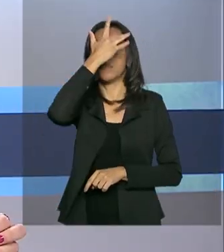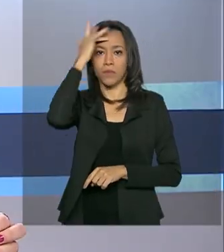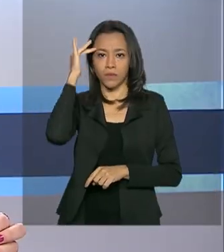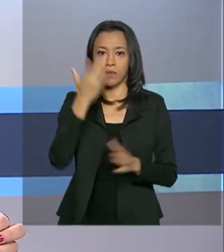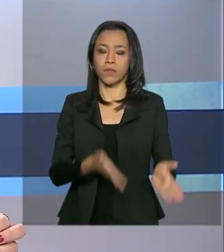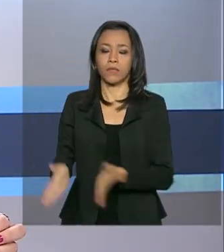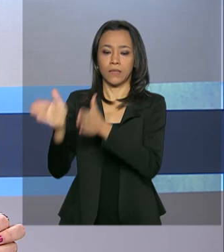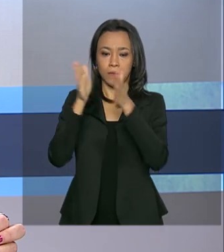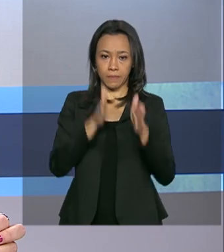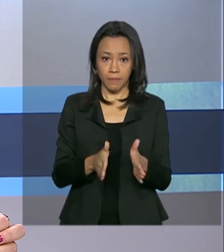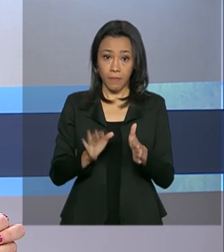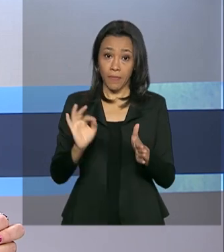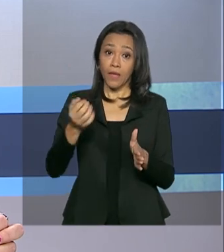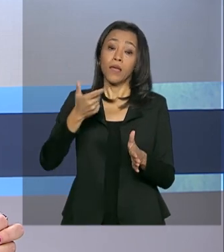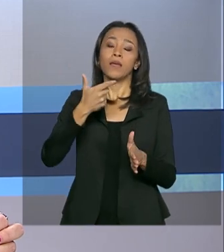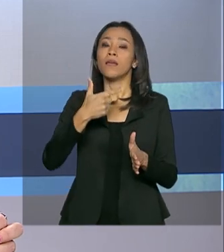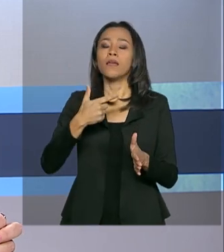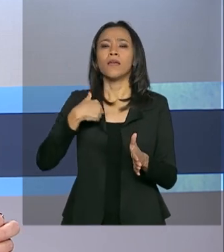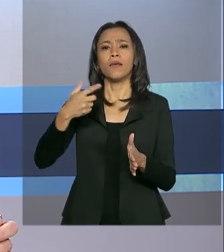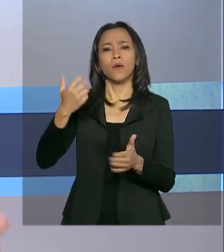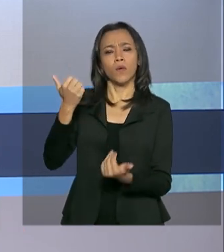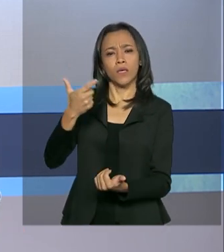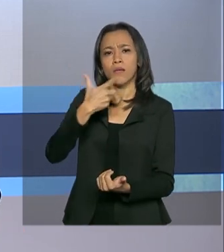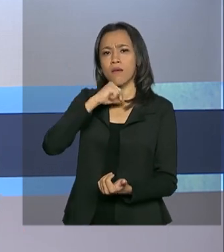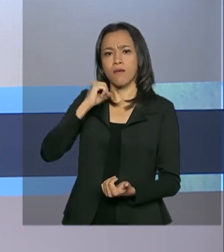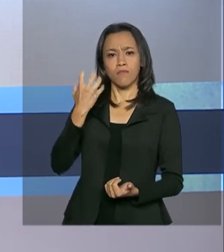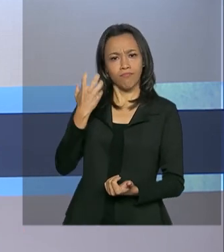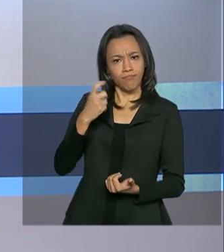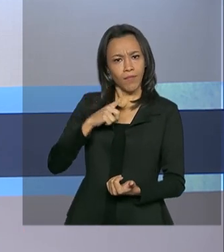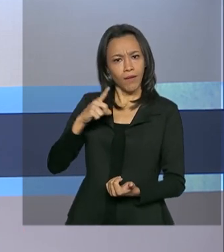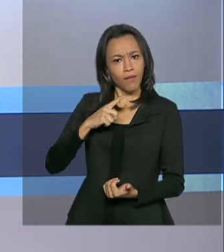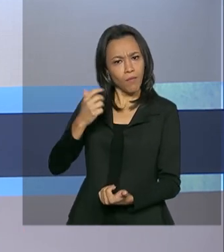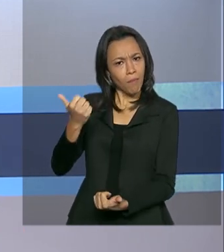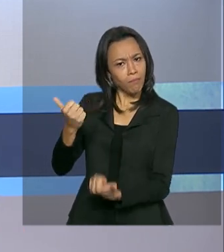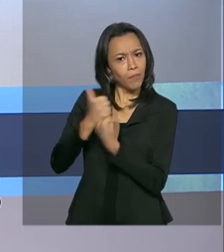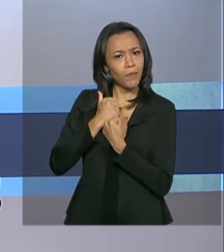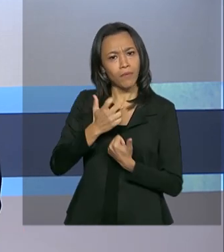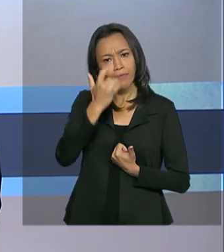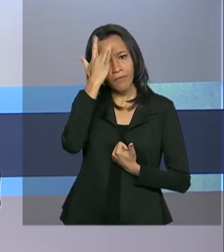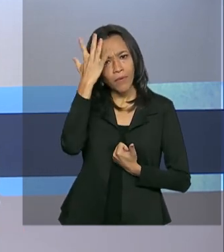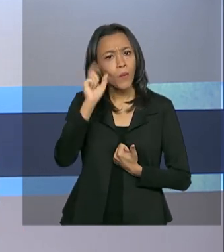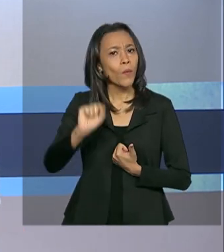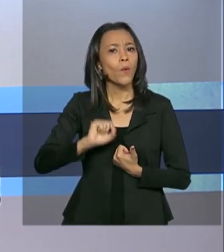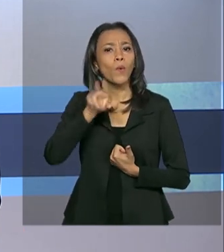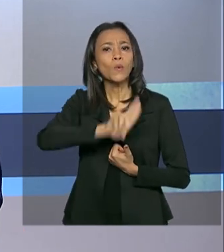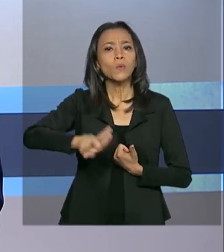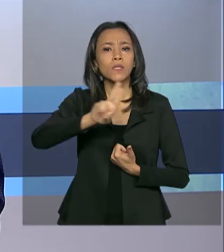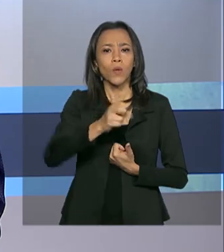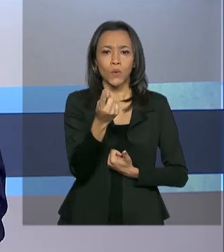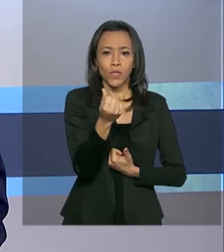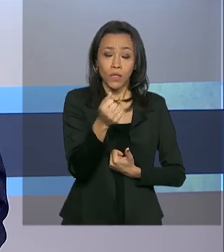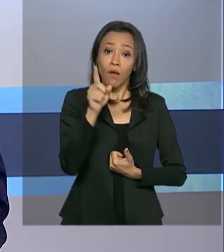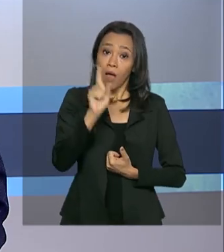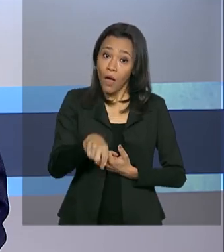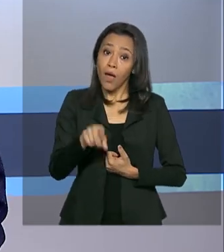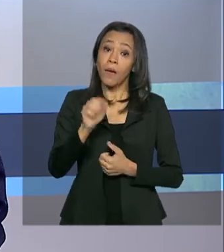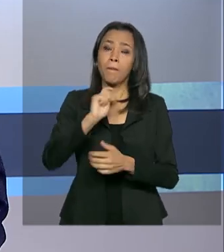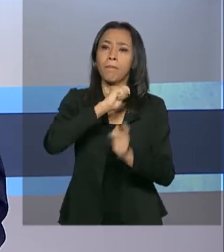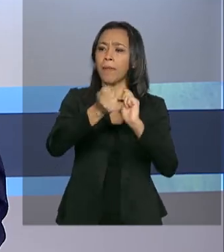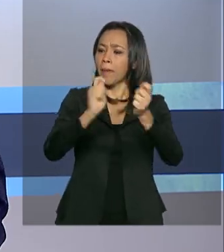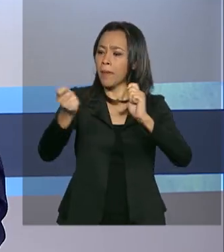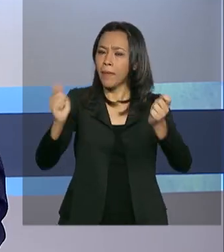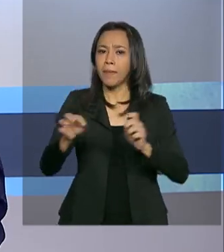E os beneficiários do auxílio emergencial ganharam mais uma facilidade para utilizar o dinheiro. É uma nova forma de